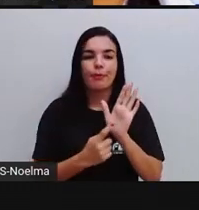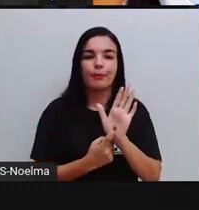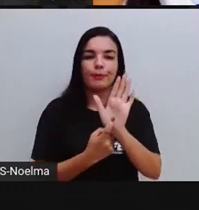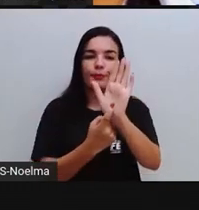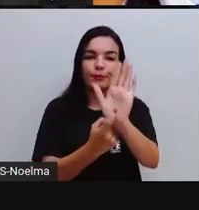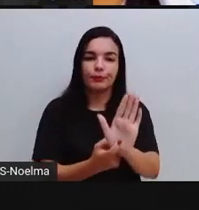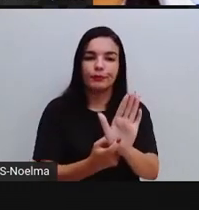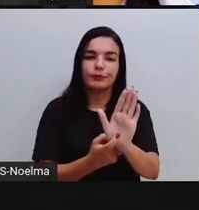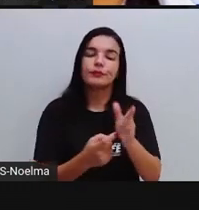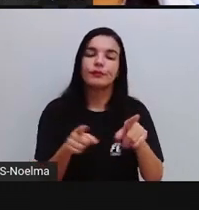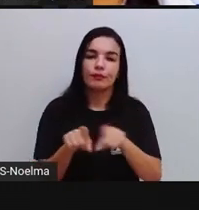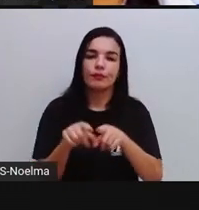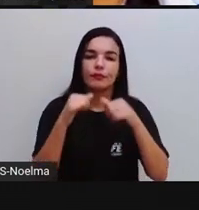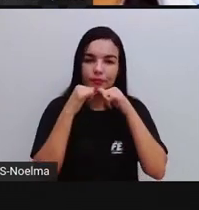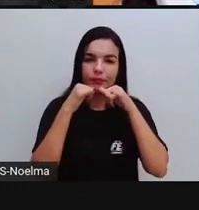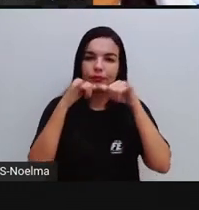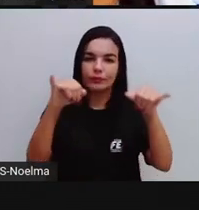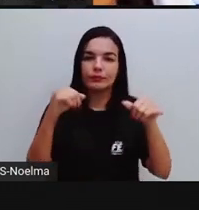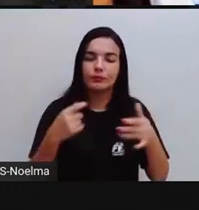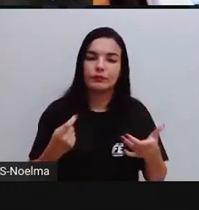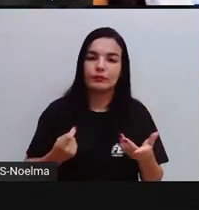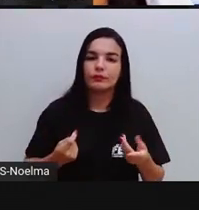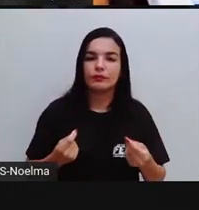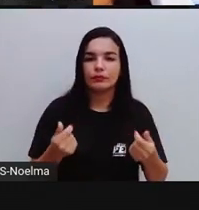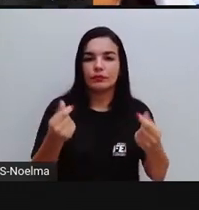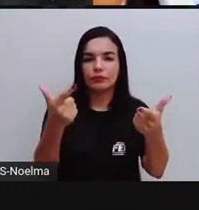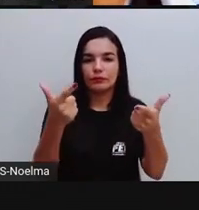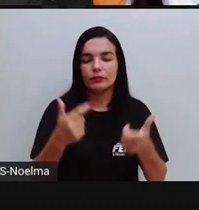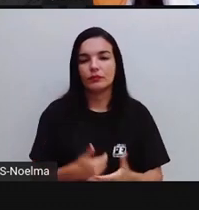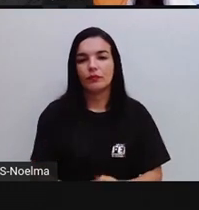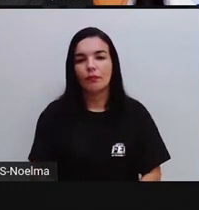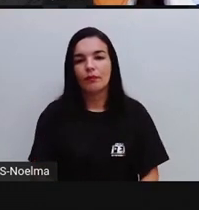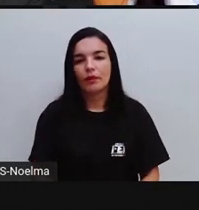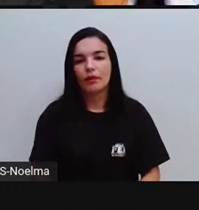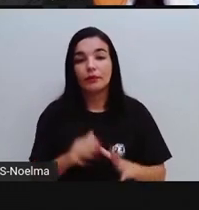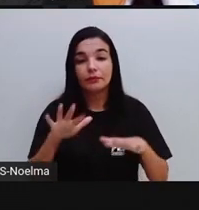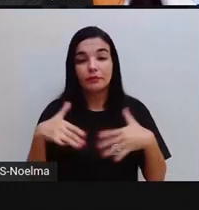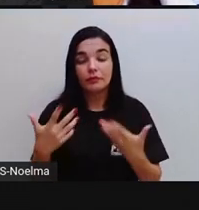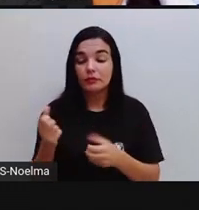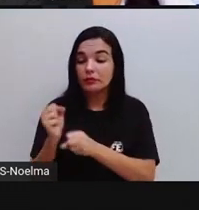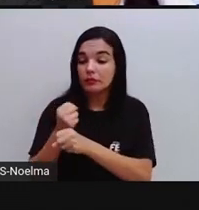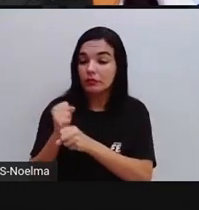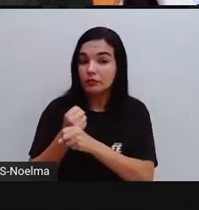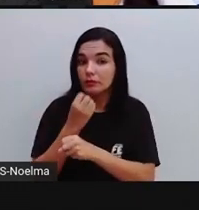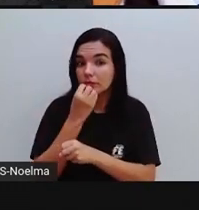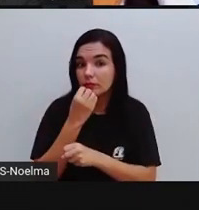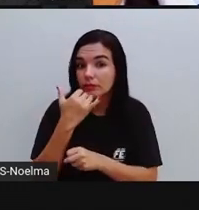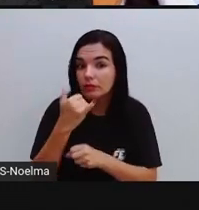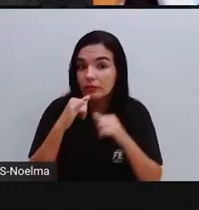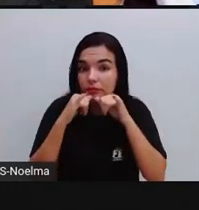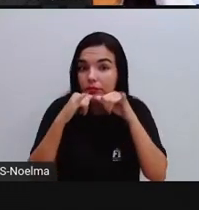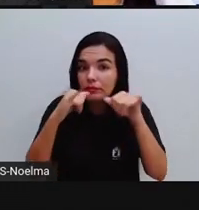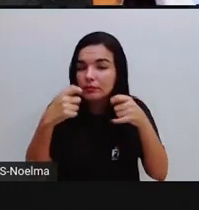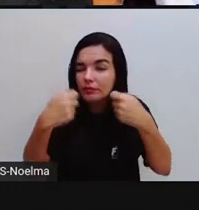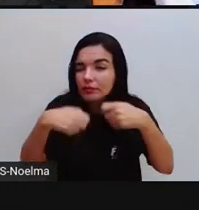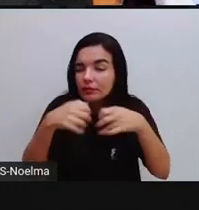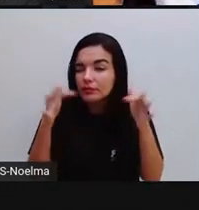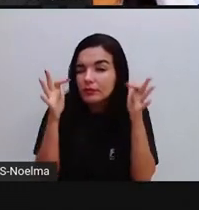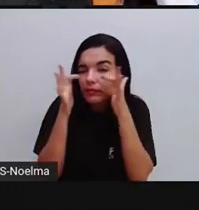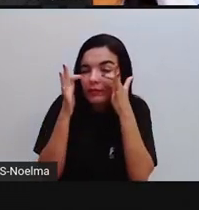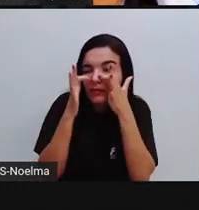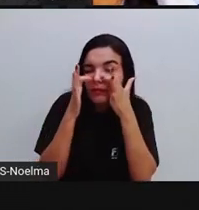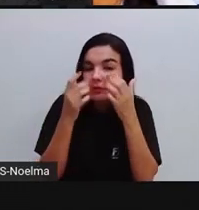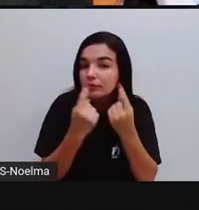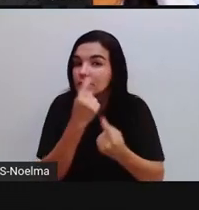anúncio publicitário. E para a gente construir um bom anúncio, é preciso que a gente esteja atento, né,